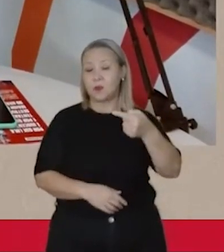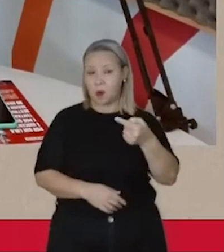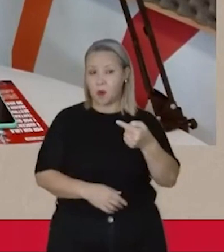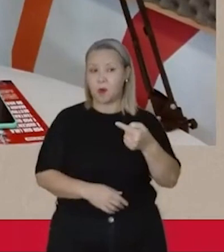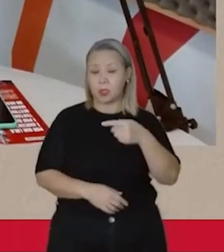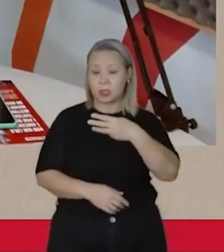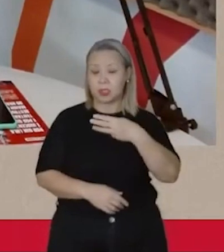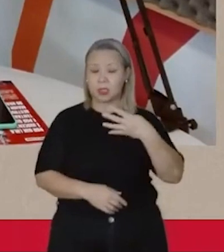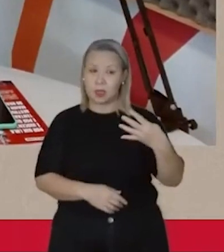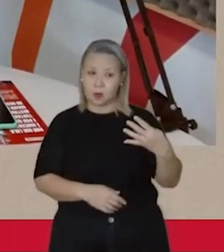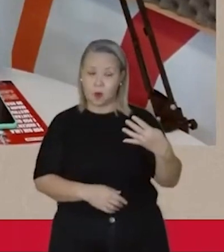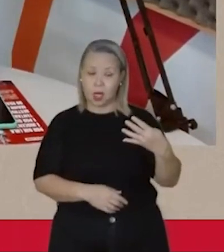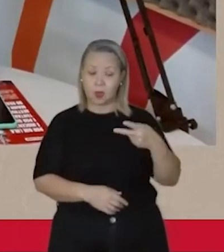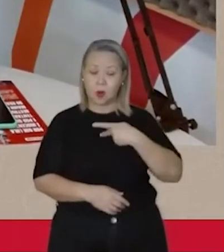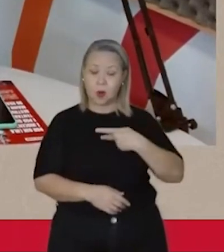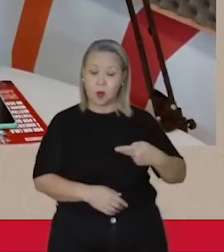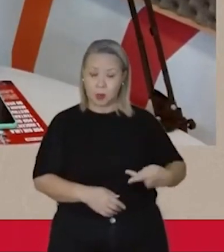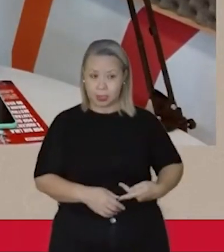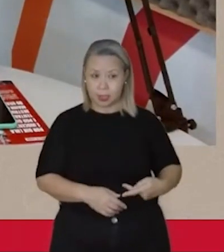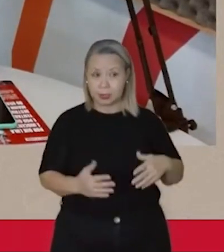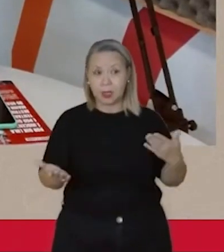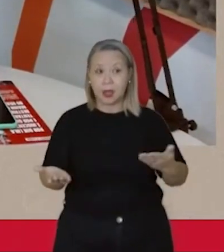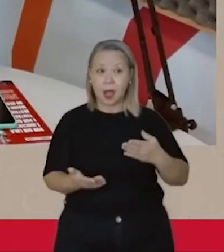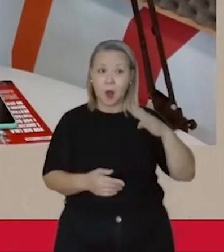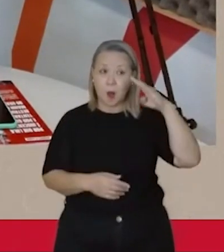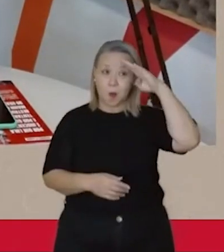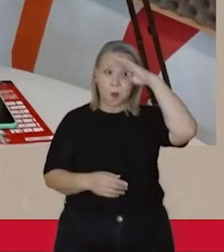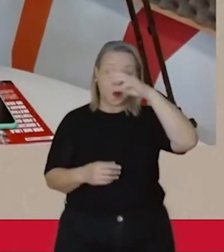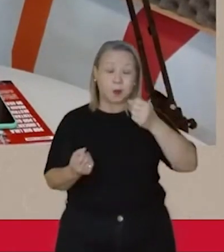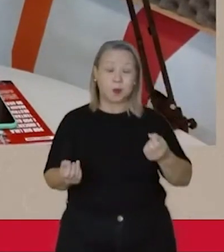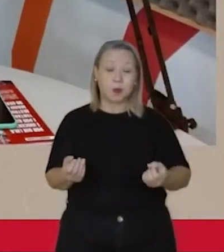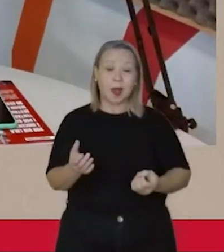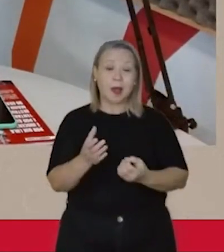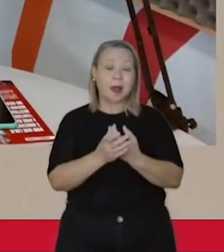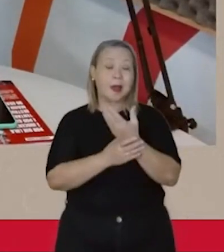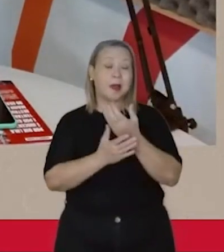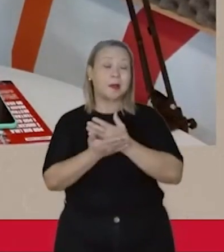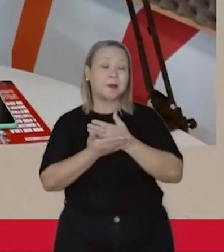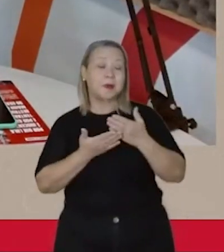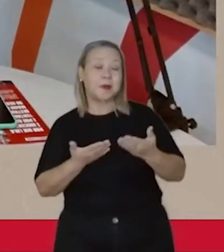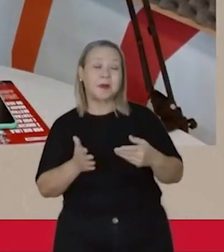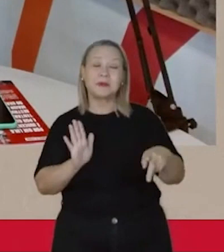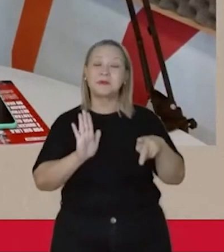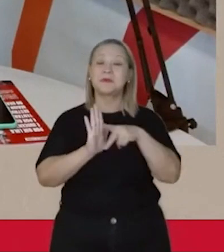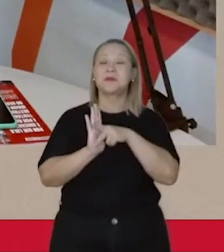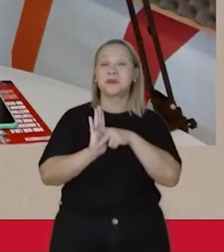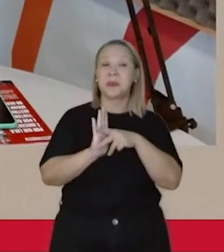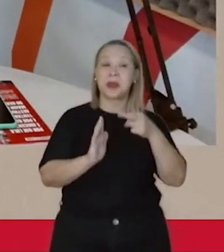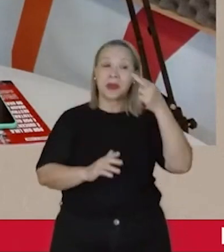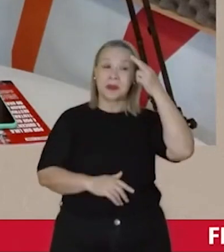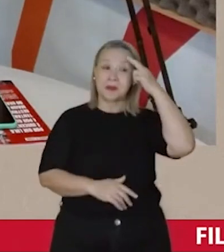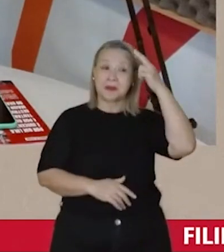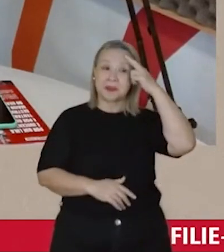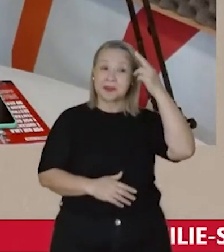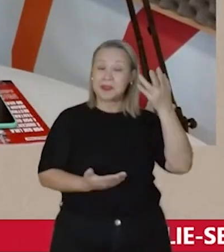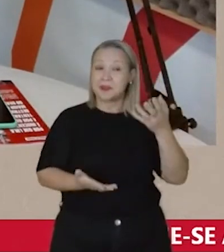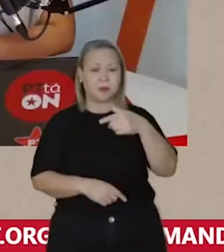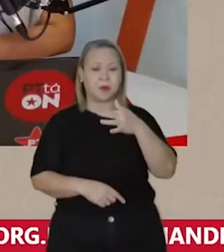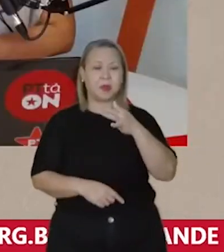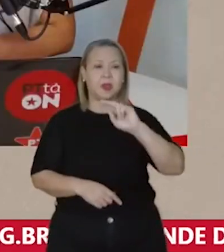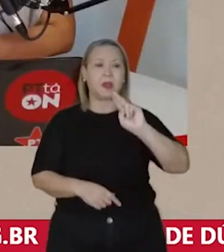presidentes da República. E agora o Bolsonaro inaugura e tenta se apropriar dessa obra tão fundamental.